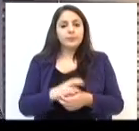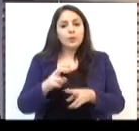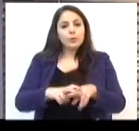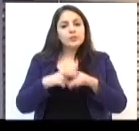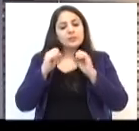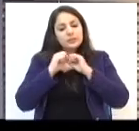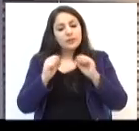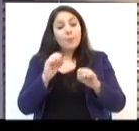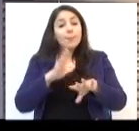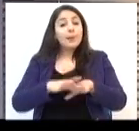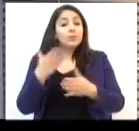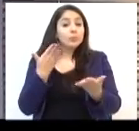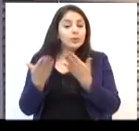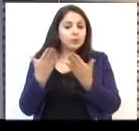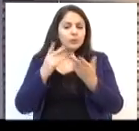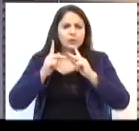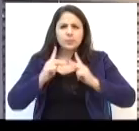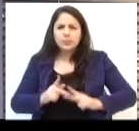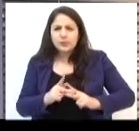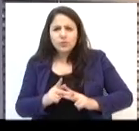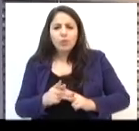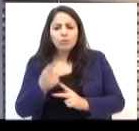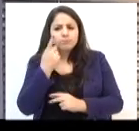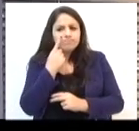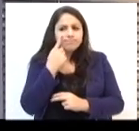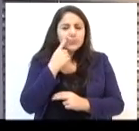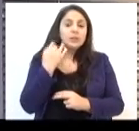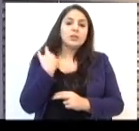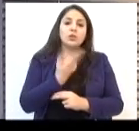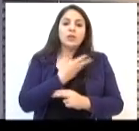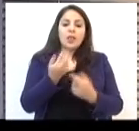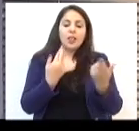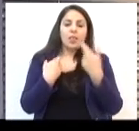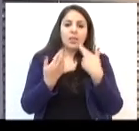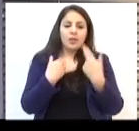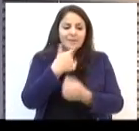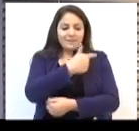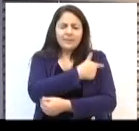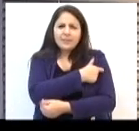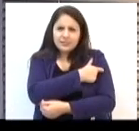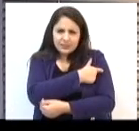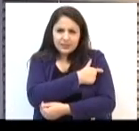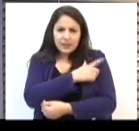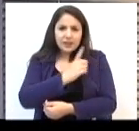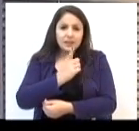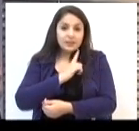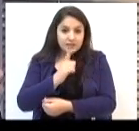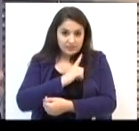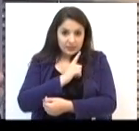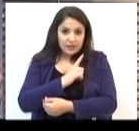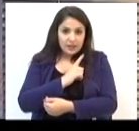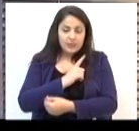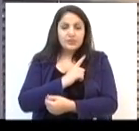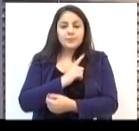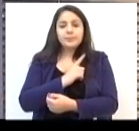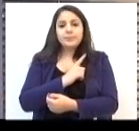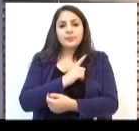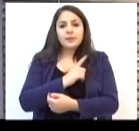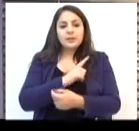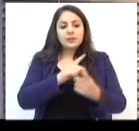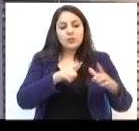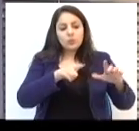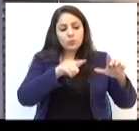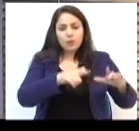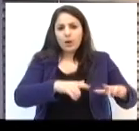Secretário, agora outra dúvida também de quem está nos assistindo, sem dúvida, é com relação à vacina. A vacina que é distribuída na rede